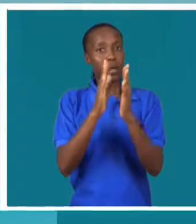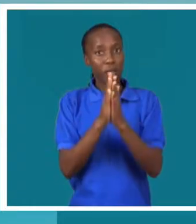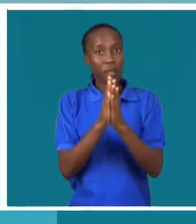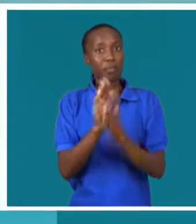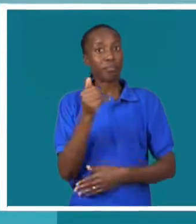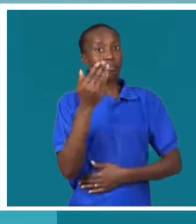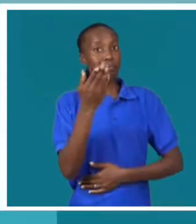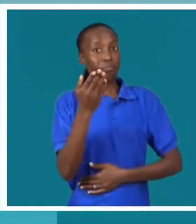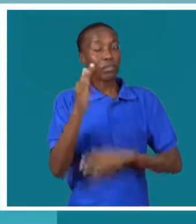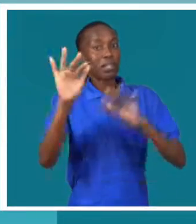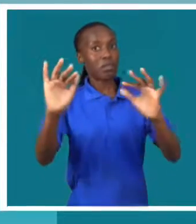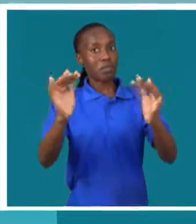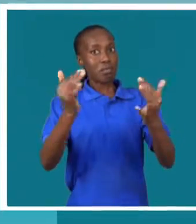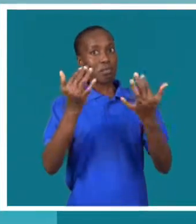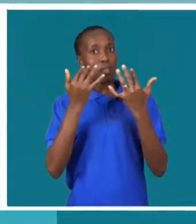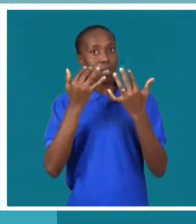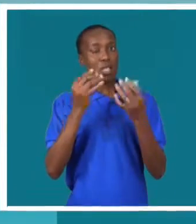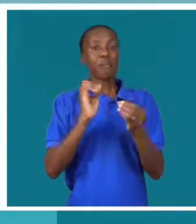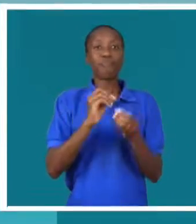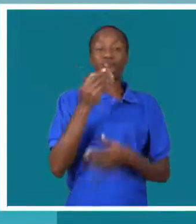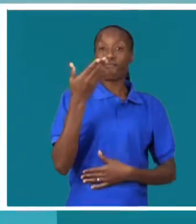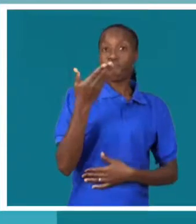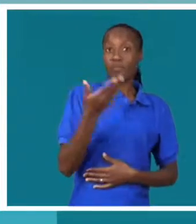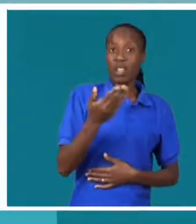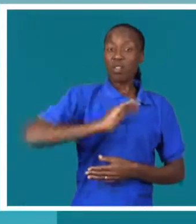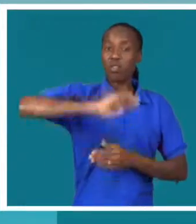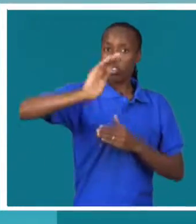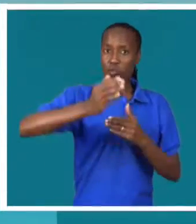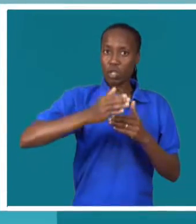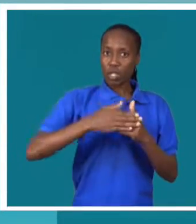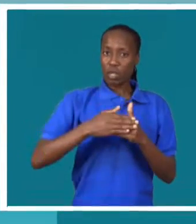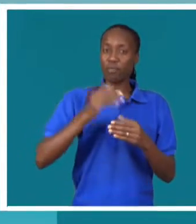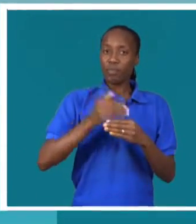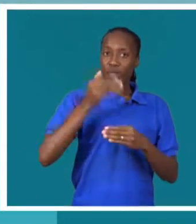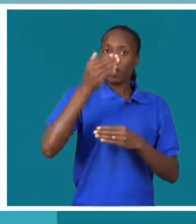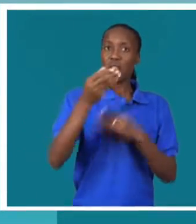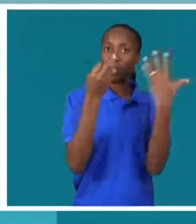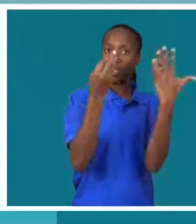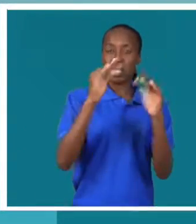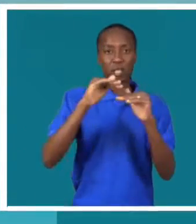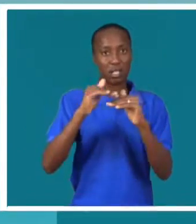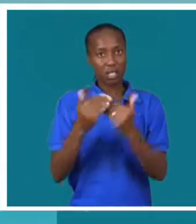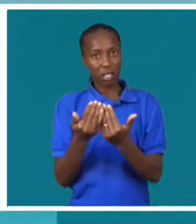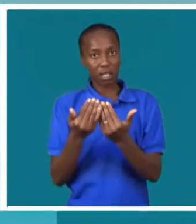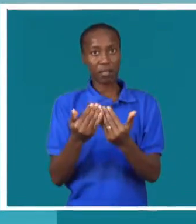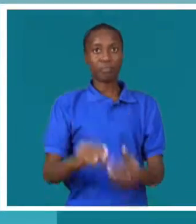obrigado pela sua audiência e preferência. Nós voltamos daqui a sete dias.